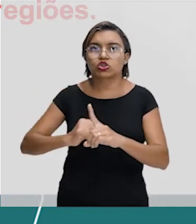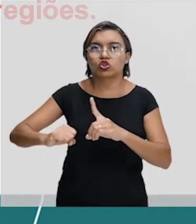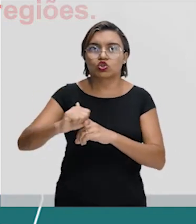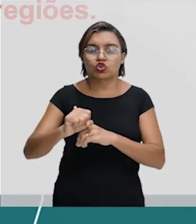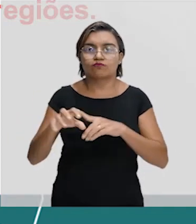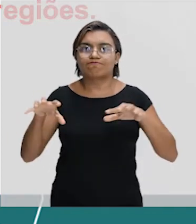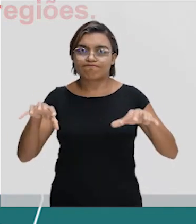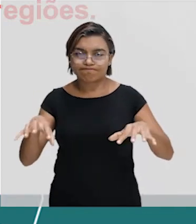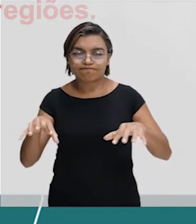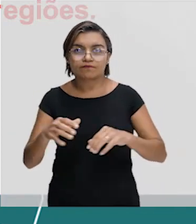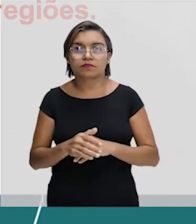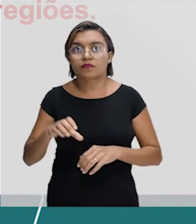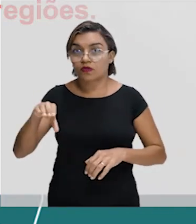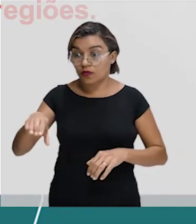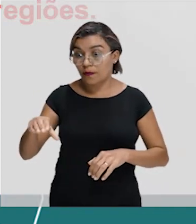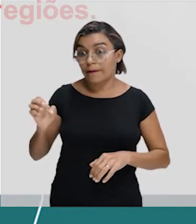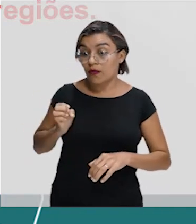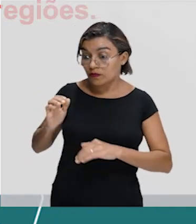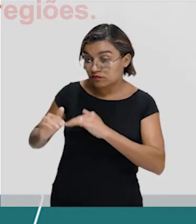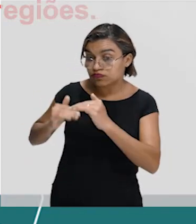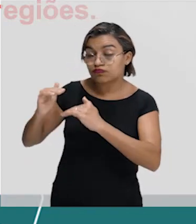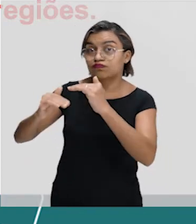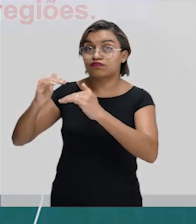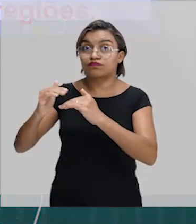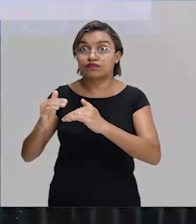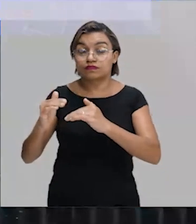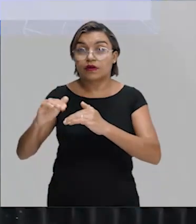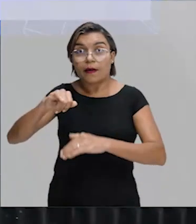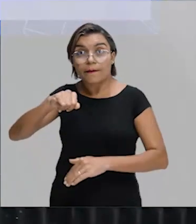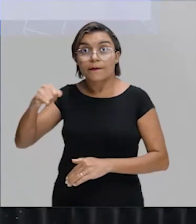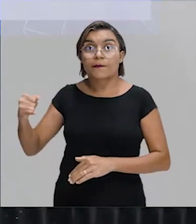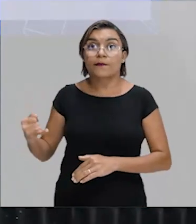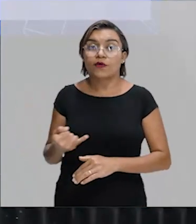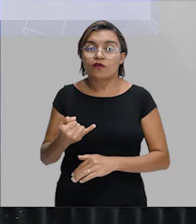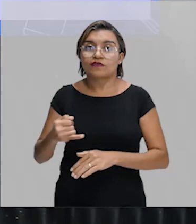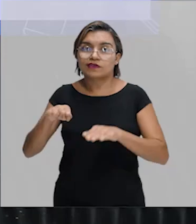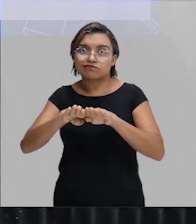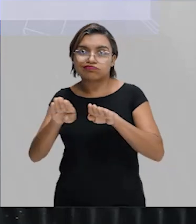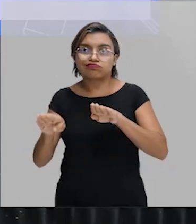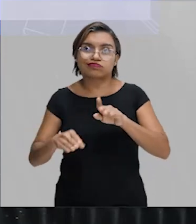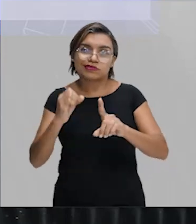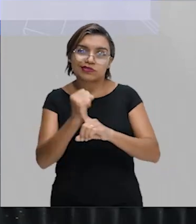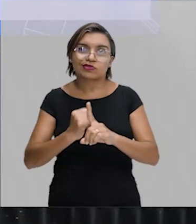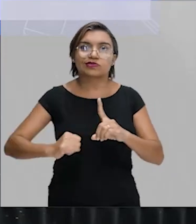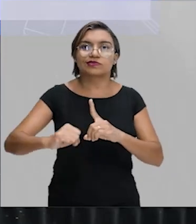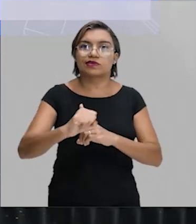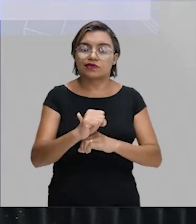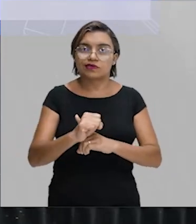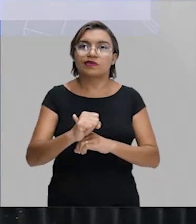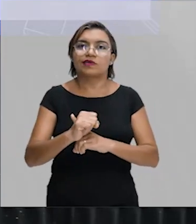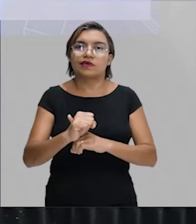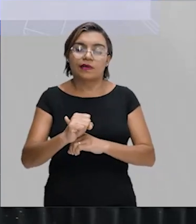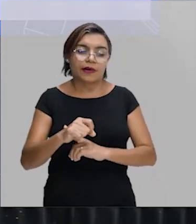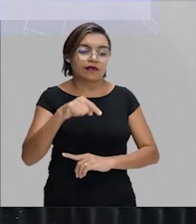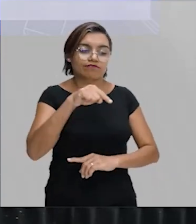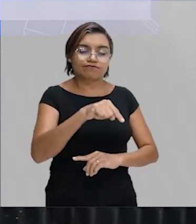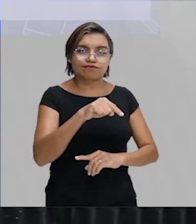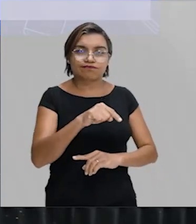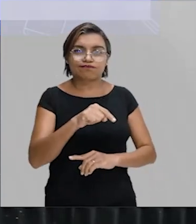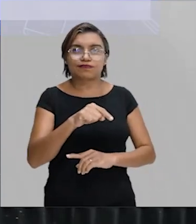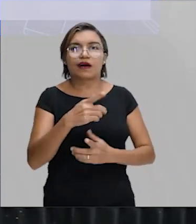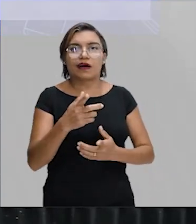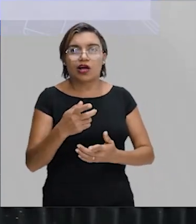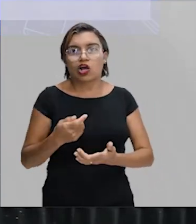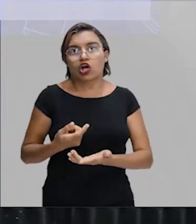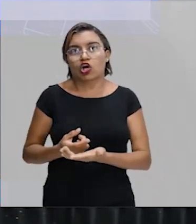essas regiões. As regiões mais ricas se desenvolvendo, aproveitando essa desigualdade social para lucrar ainda mais.